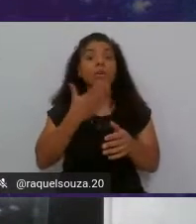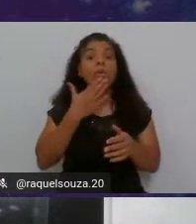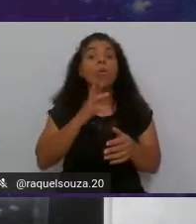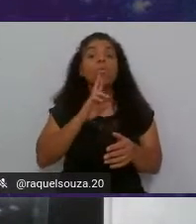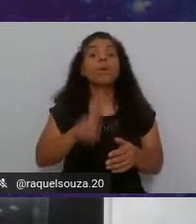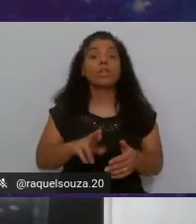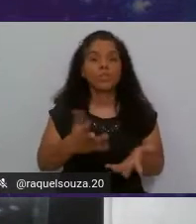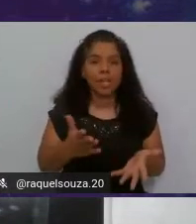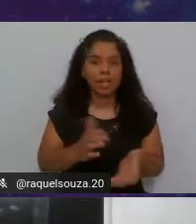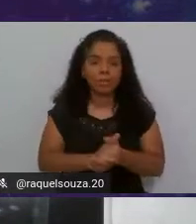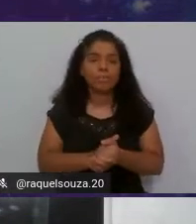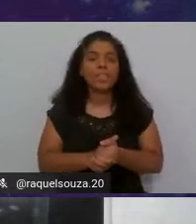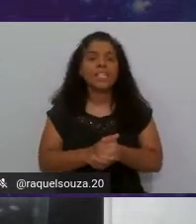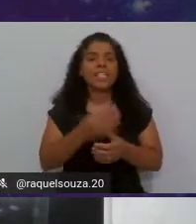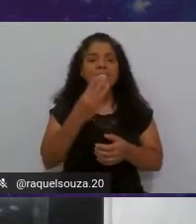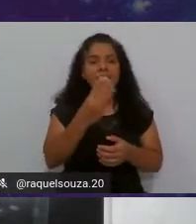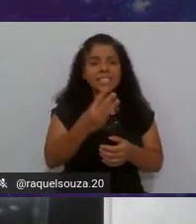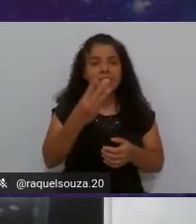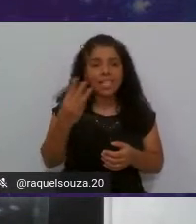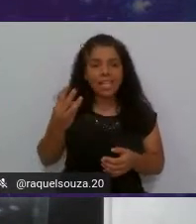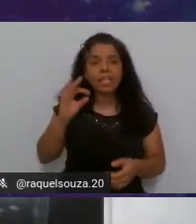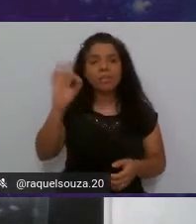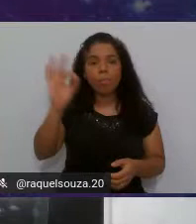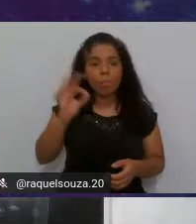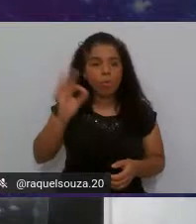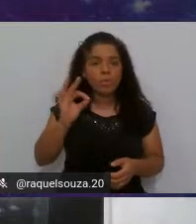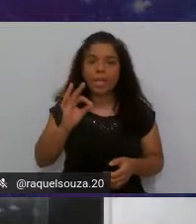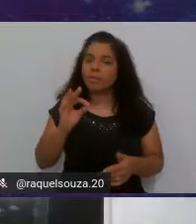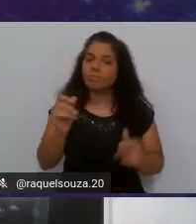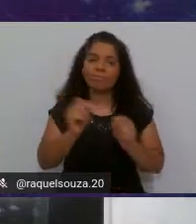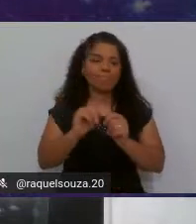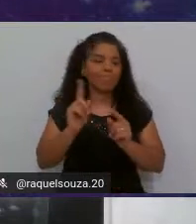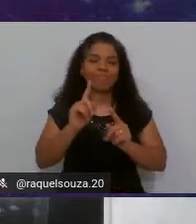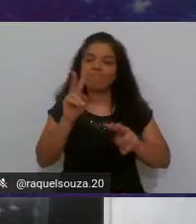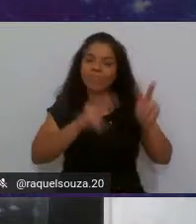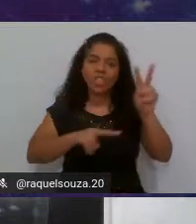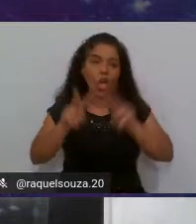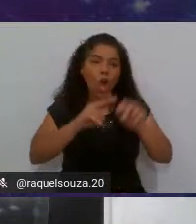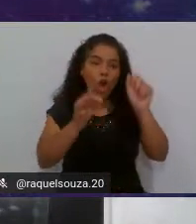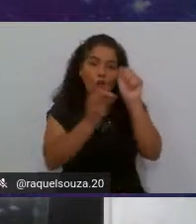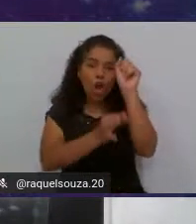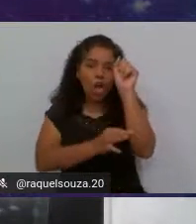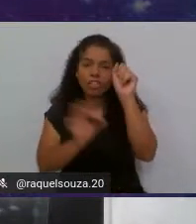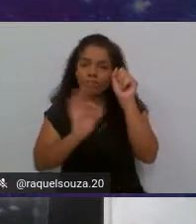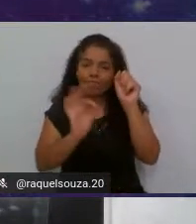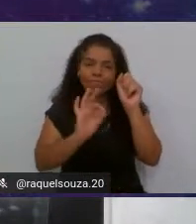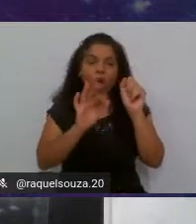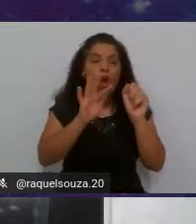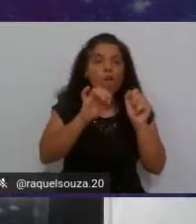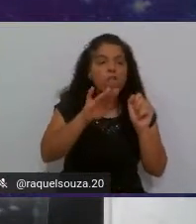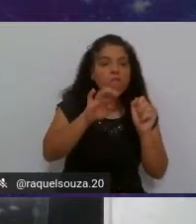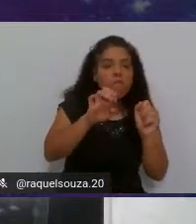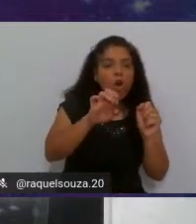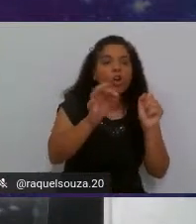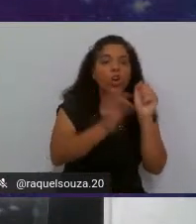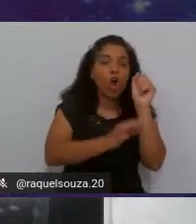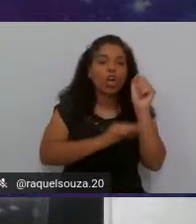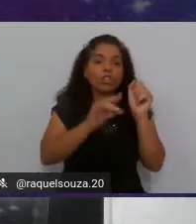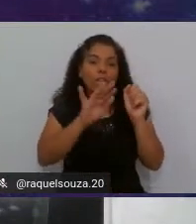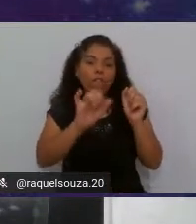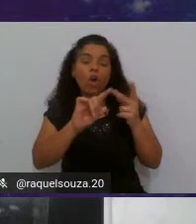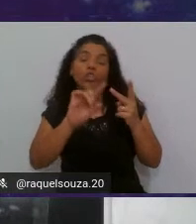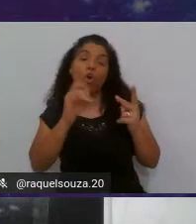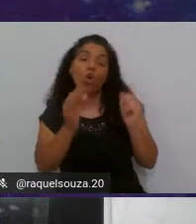33% não faz código-review nem em código-fonte e nem em código-de-teste